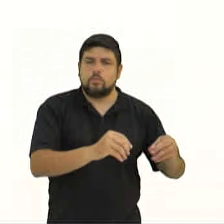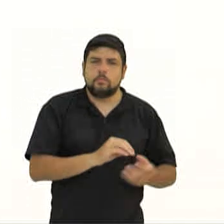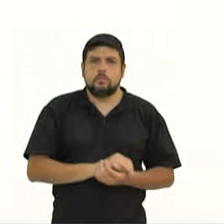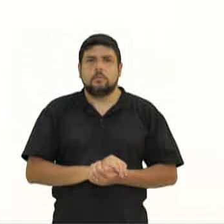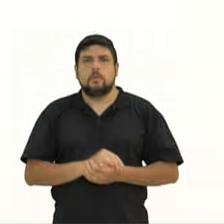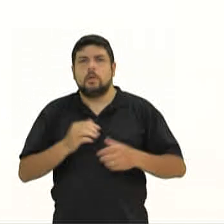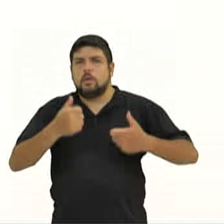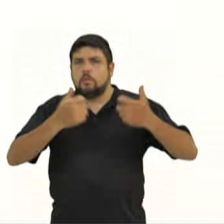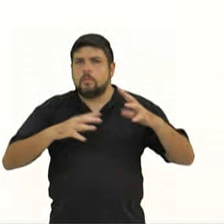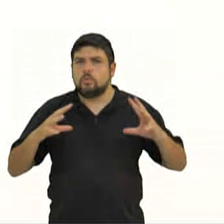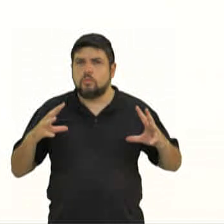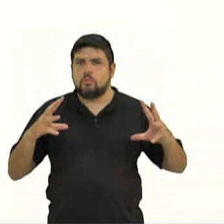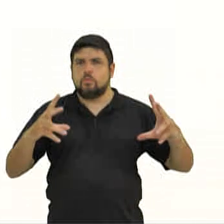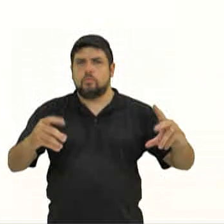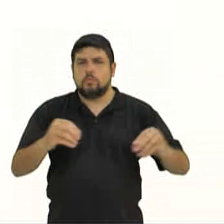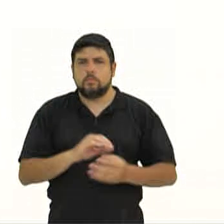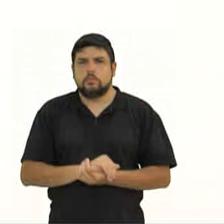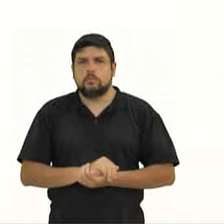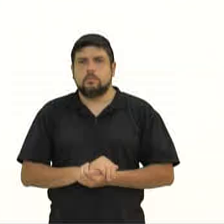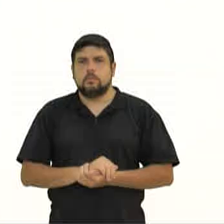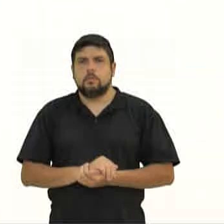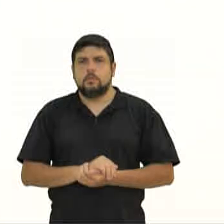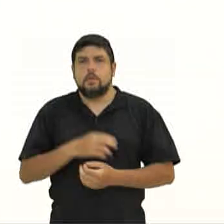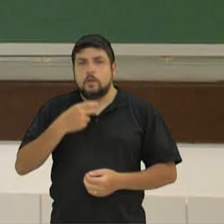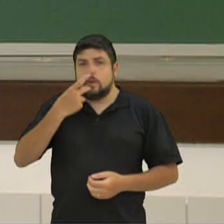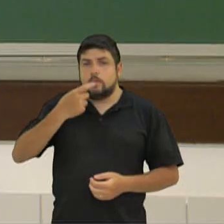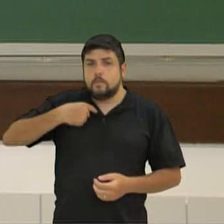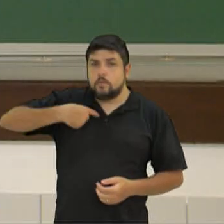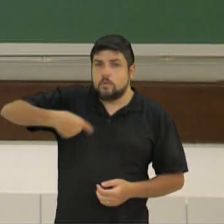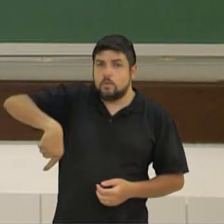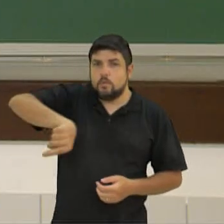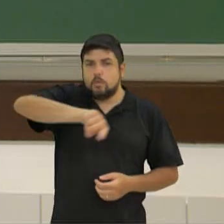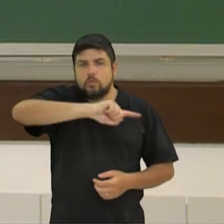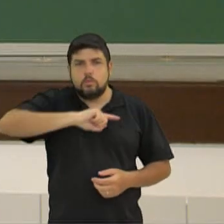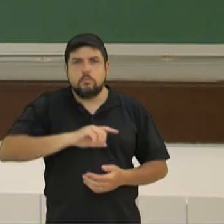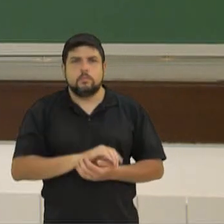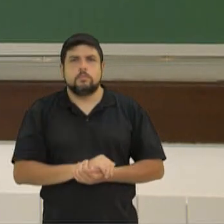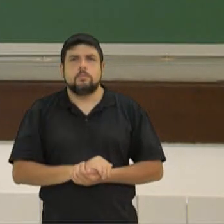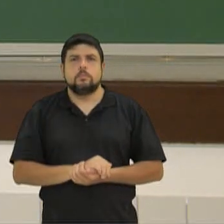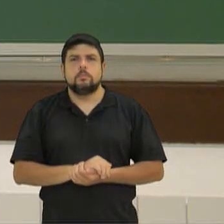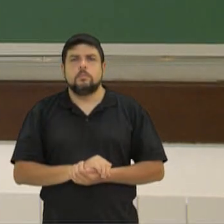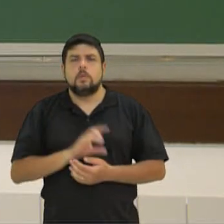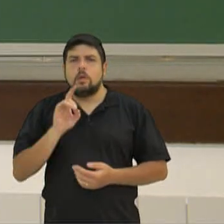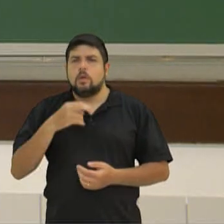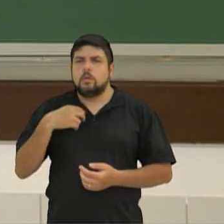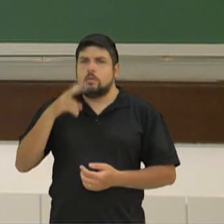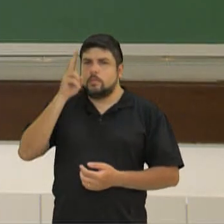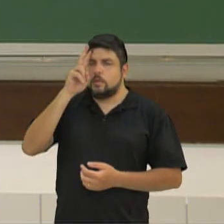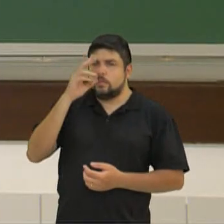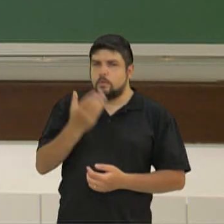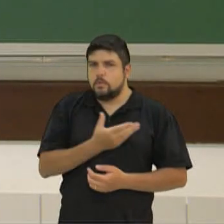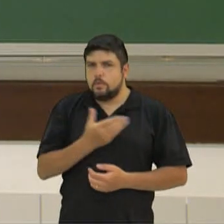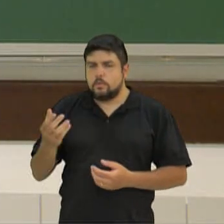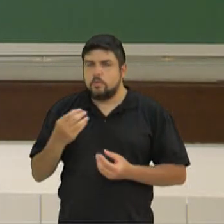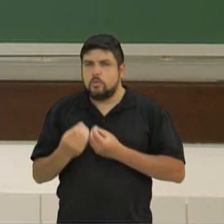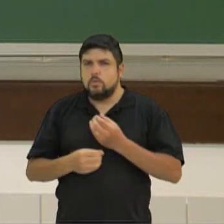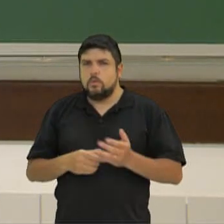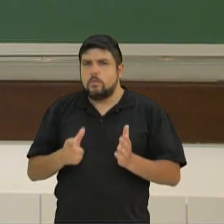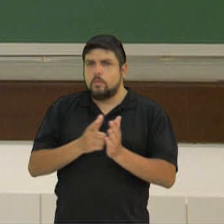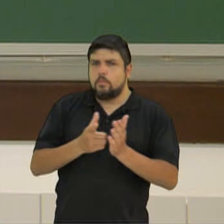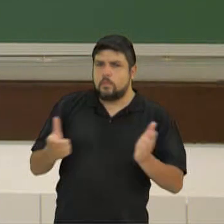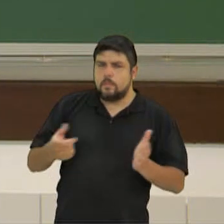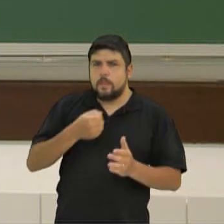todos. Nós lá quem produziu a reportagem e os leitores. Pessoal, só para lembrar, então, ali, resumidamente a reportagem.